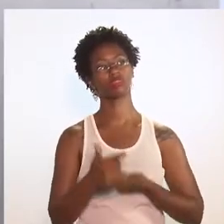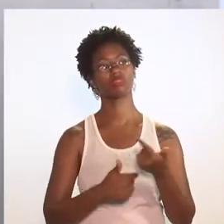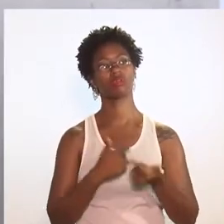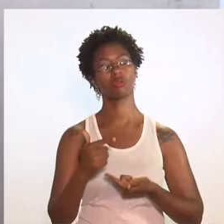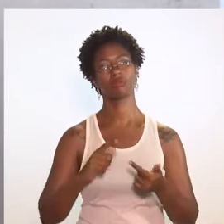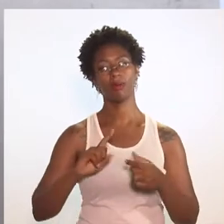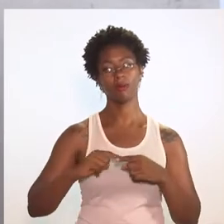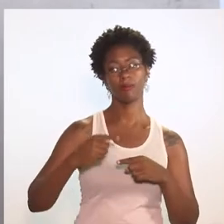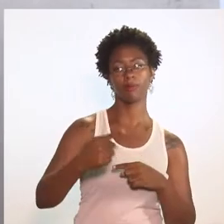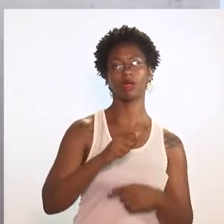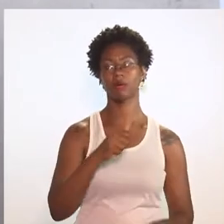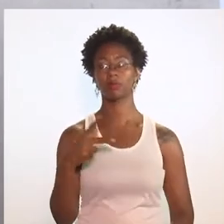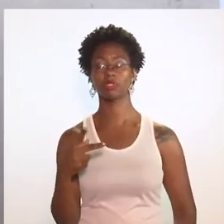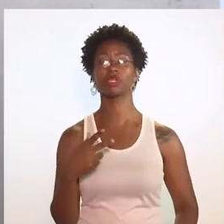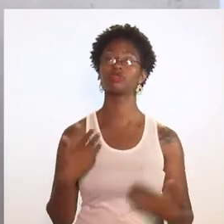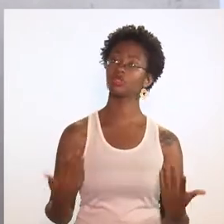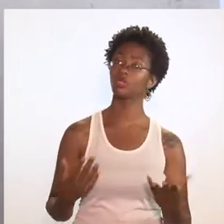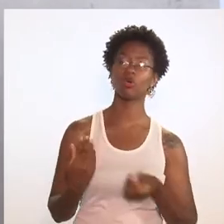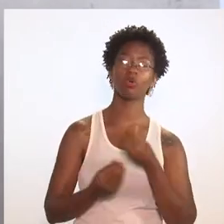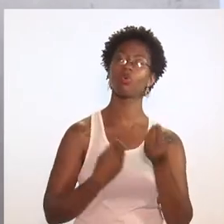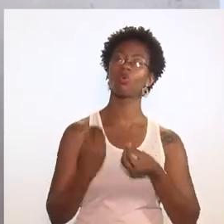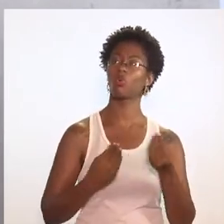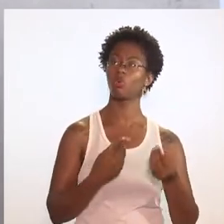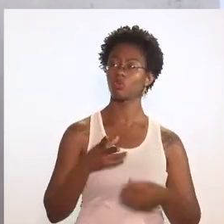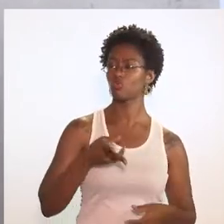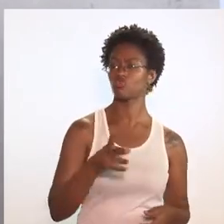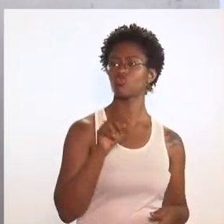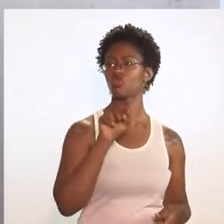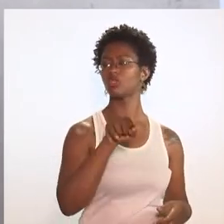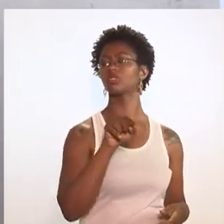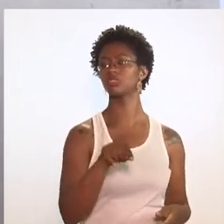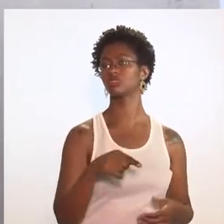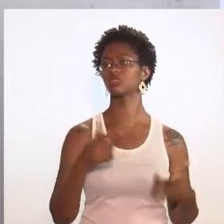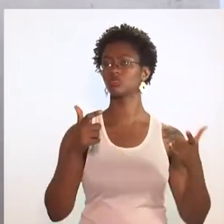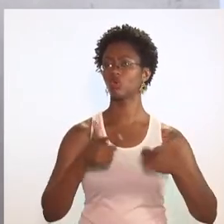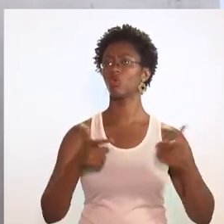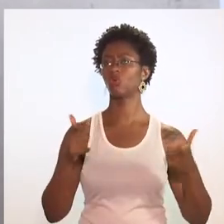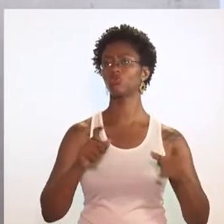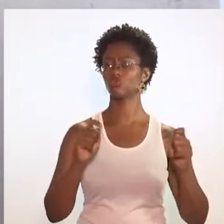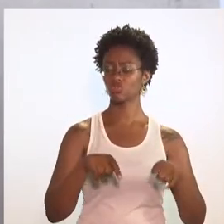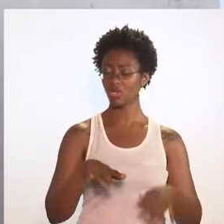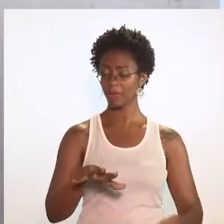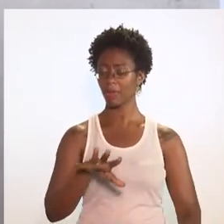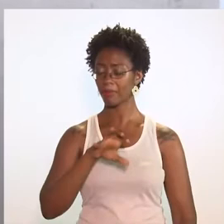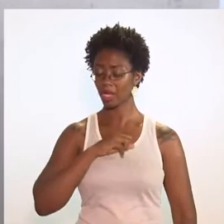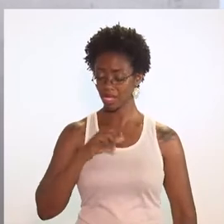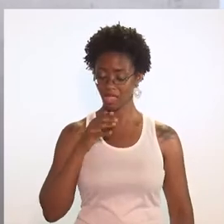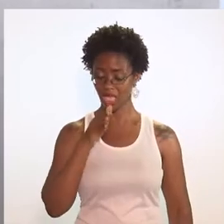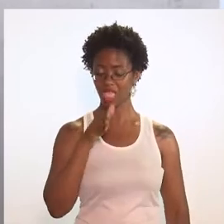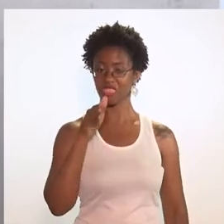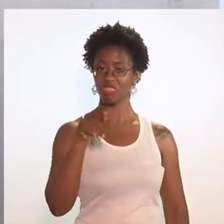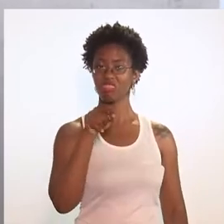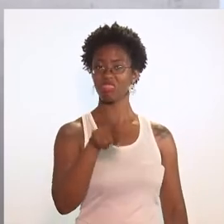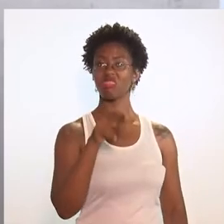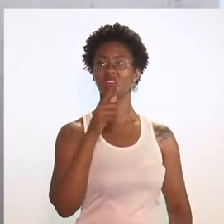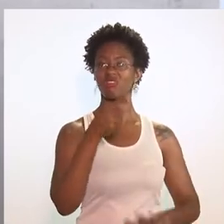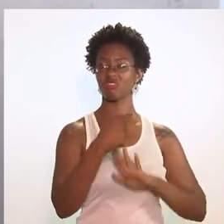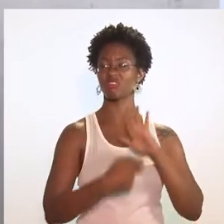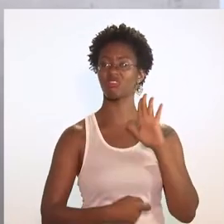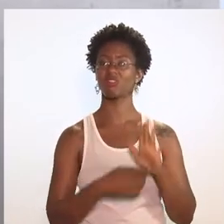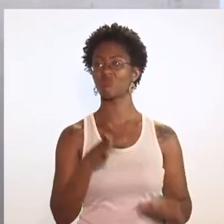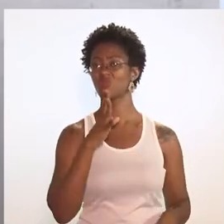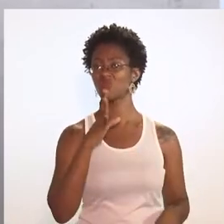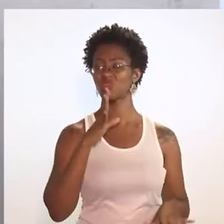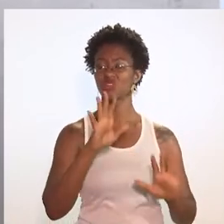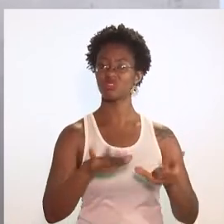questão do trabalho no pós-aposentadoria. Como é que está a tramitação disso? Onde a pode obter, ter acesso